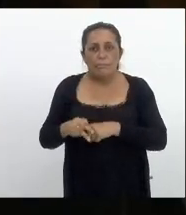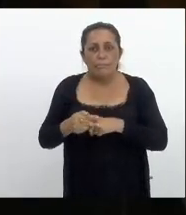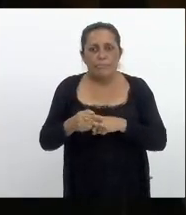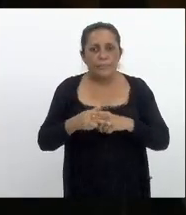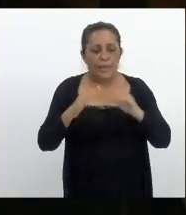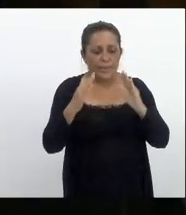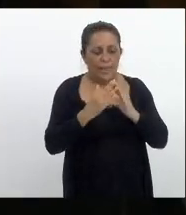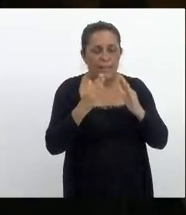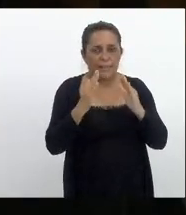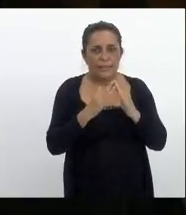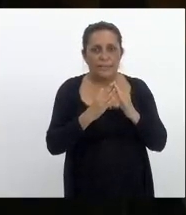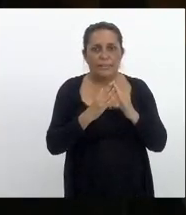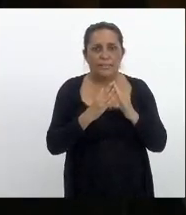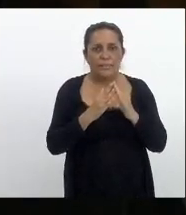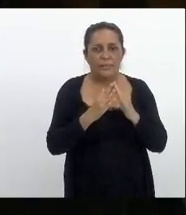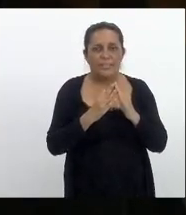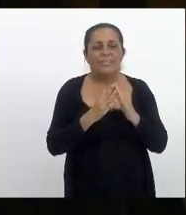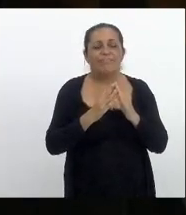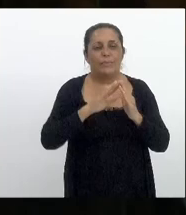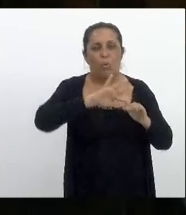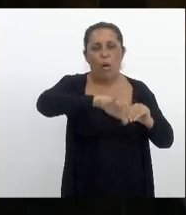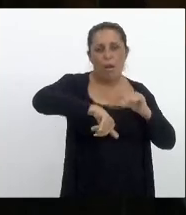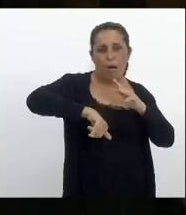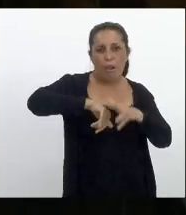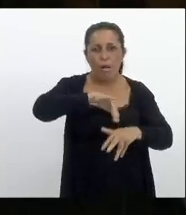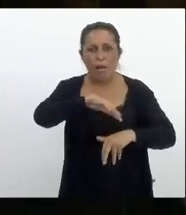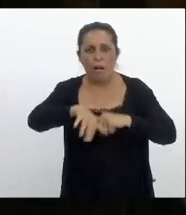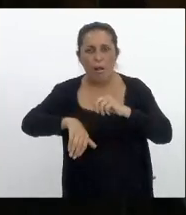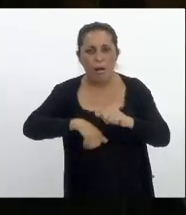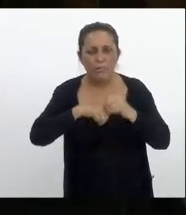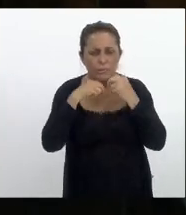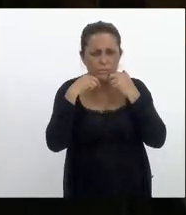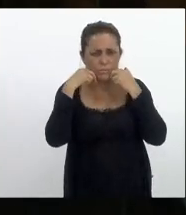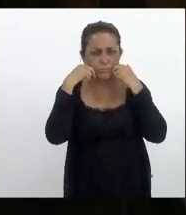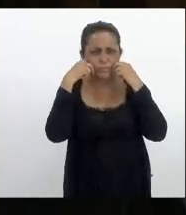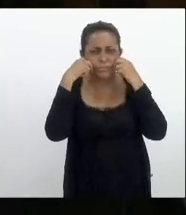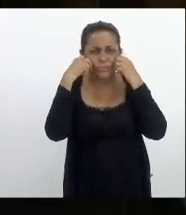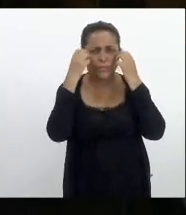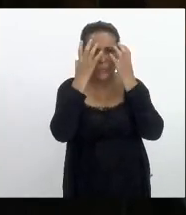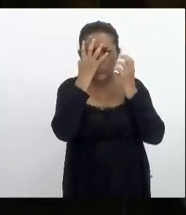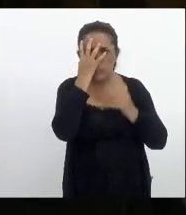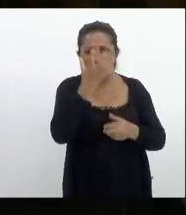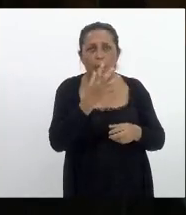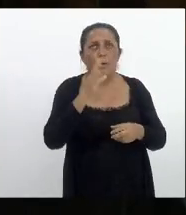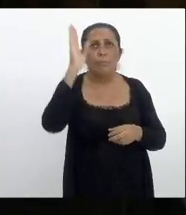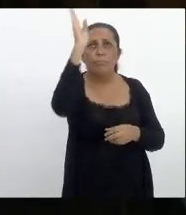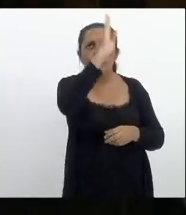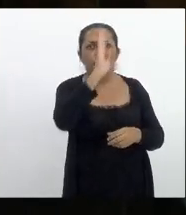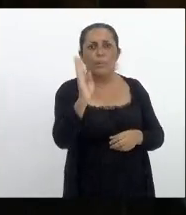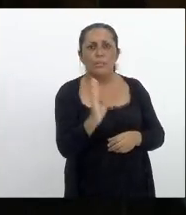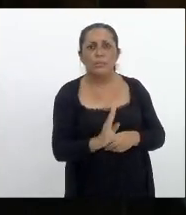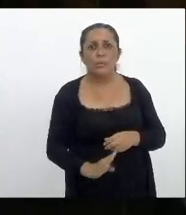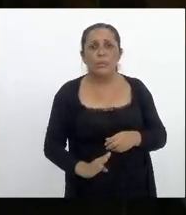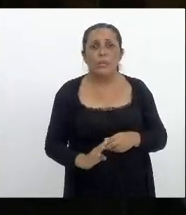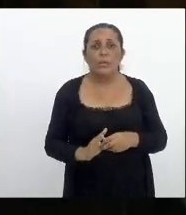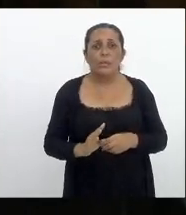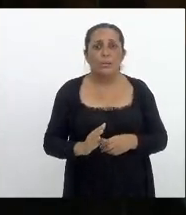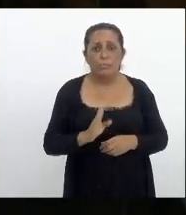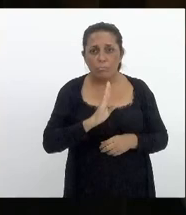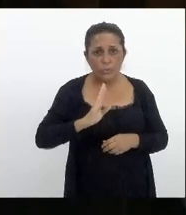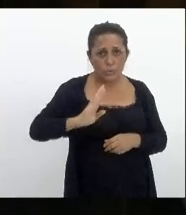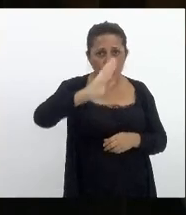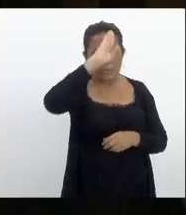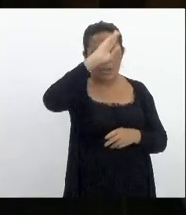uma casa que foi saqueada que foi envergonhada o nosso Brasil ele está tentando